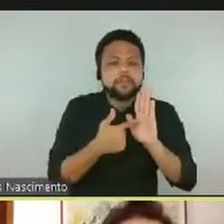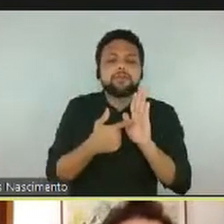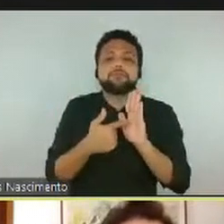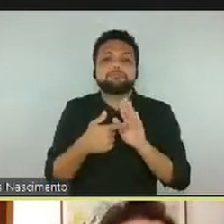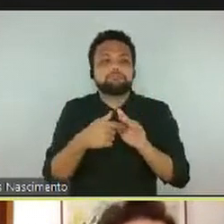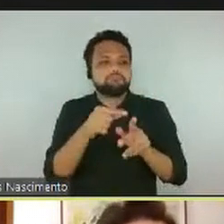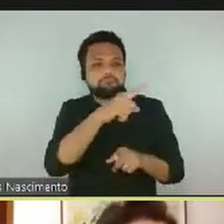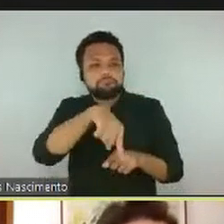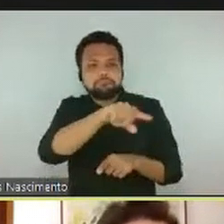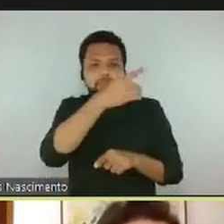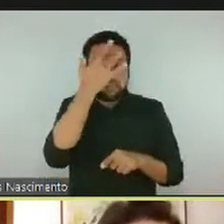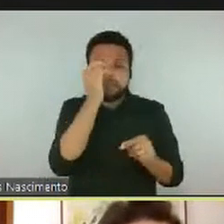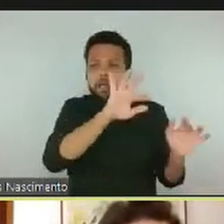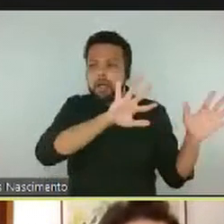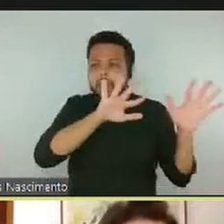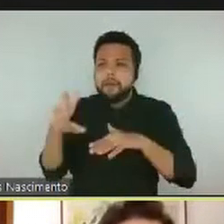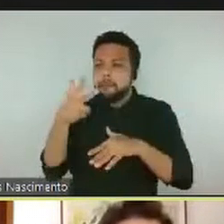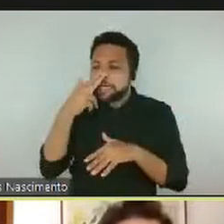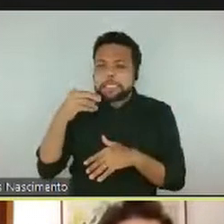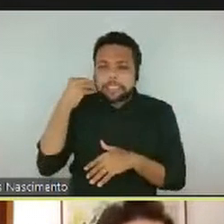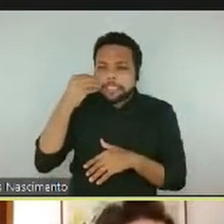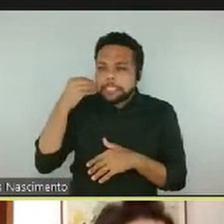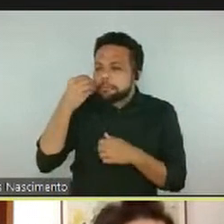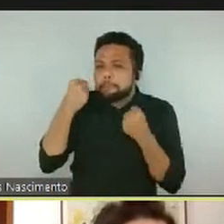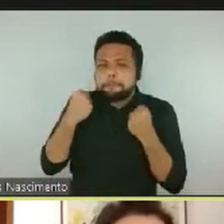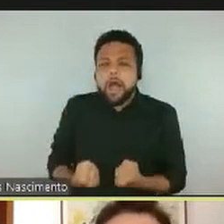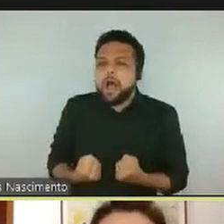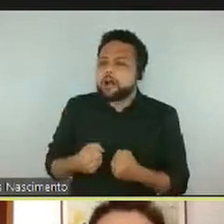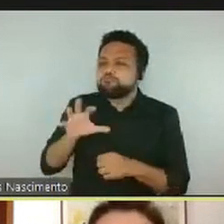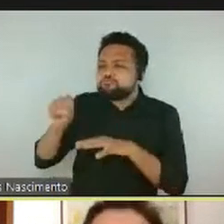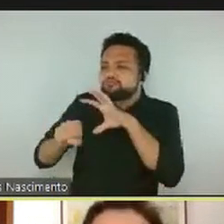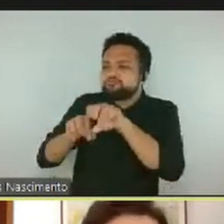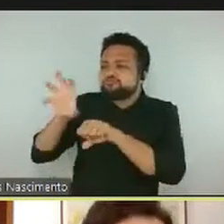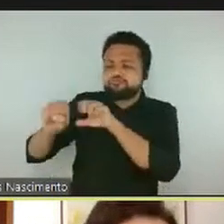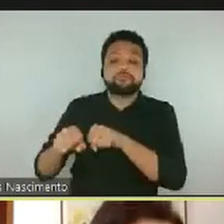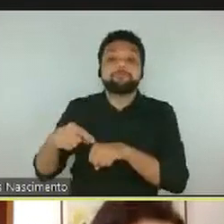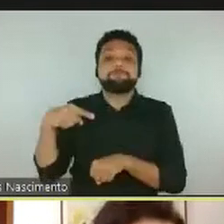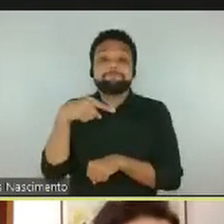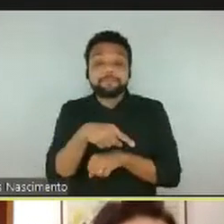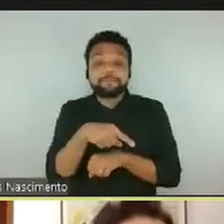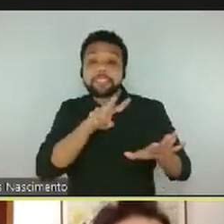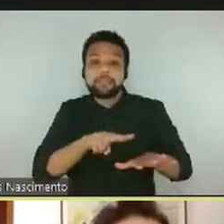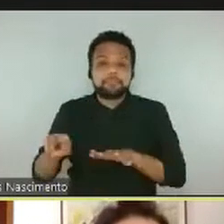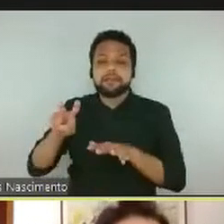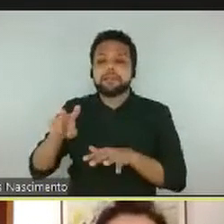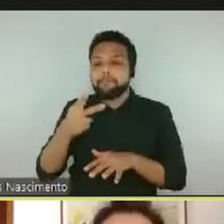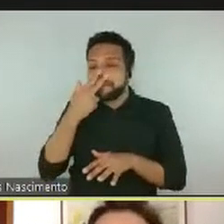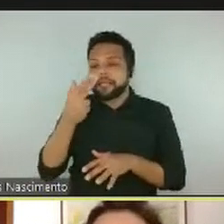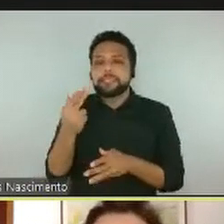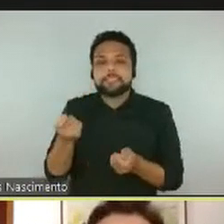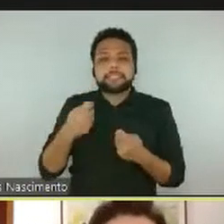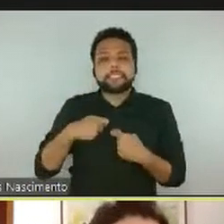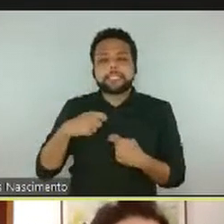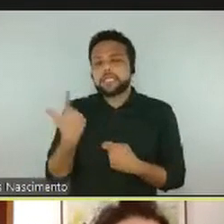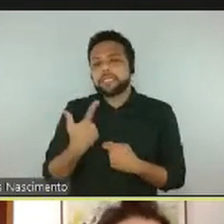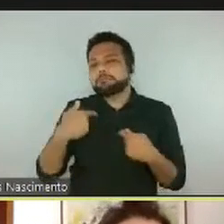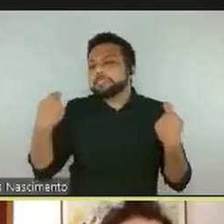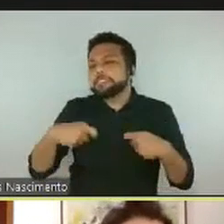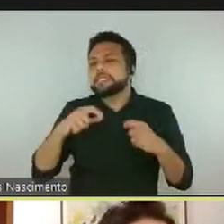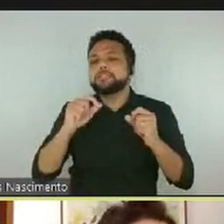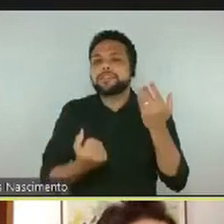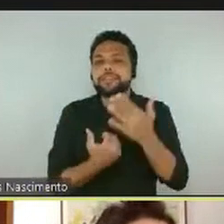acabou levando à necessidade de criar uma espécie de diário de bordo, onde os participantes